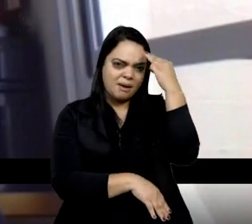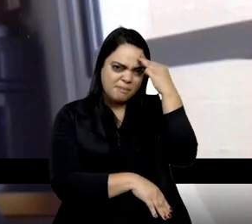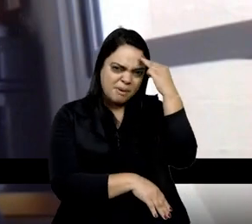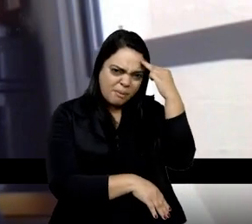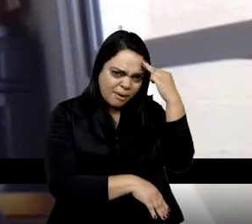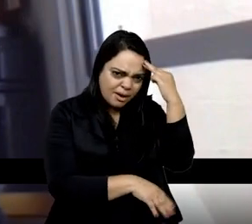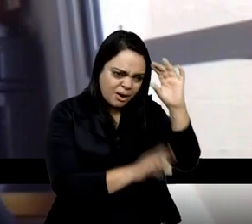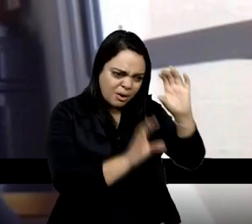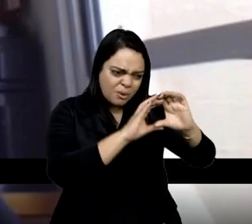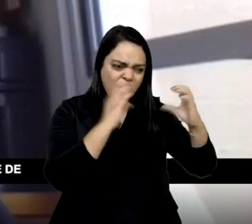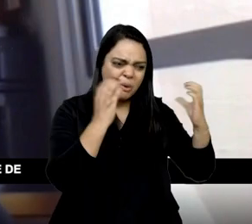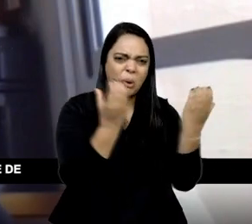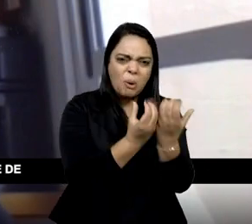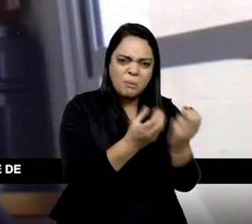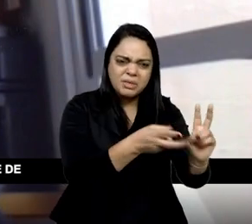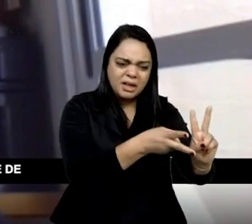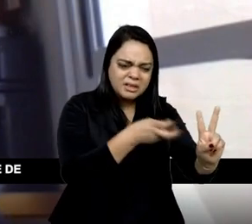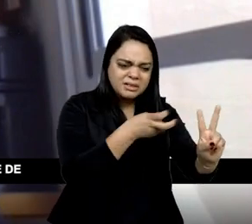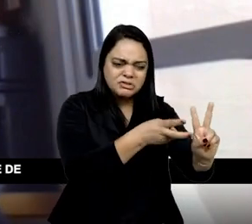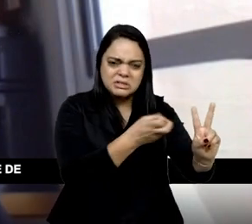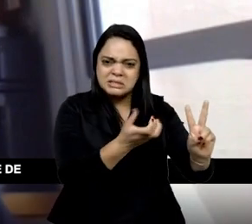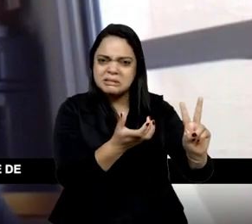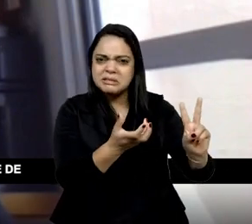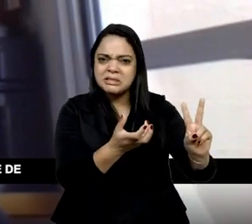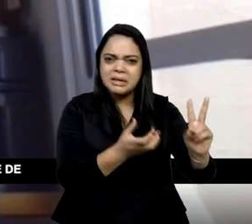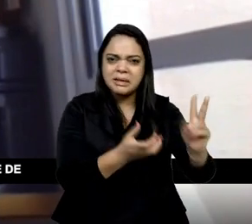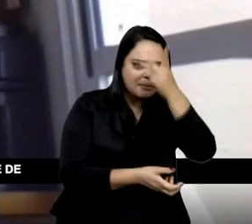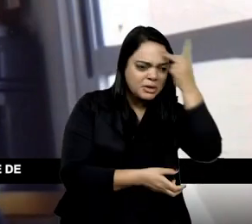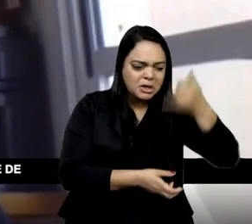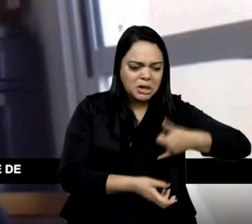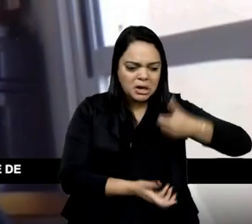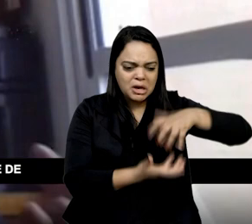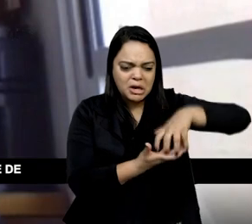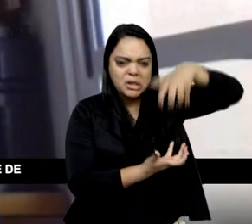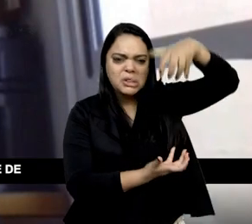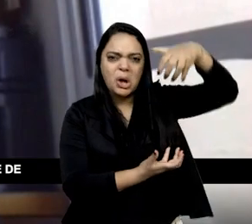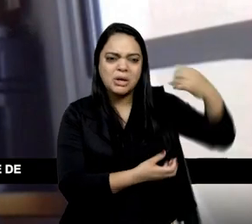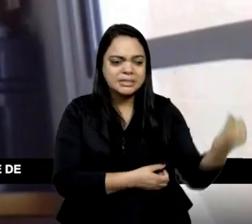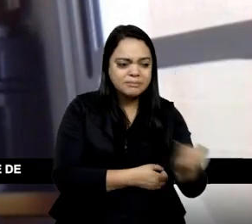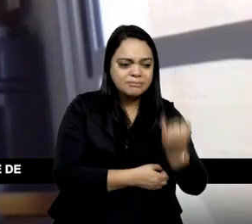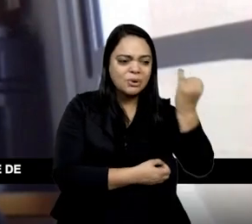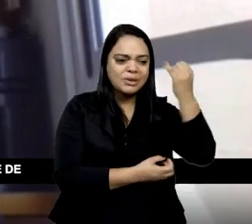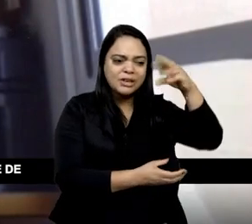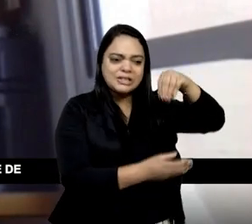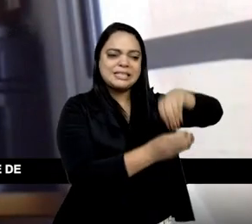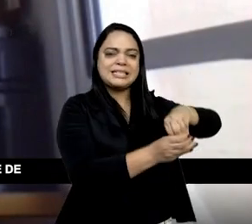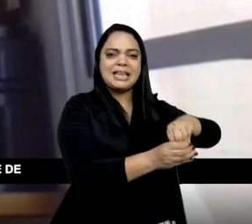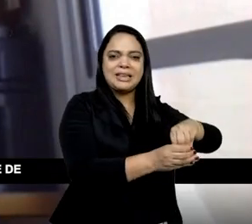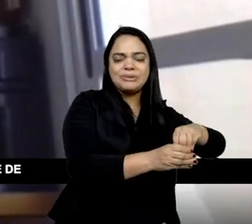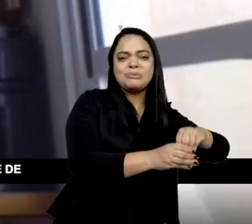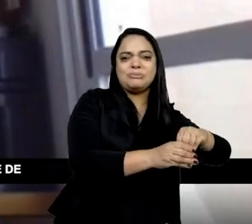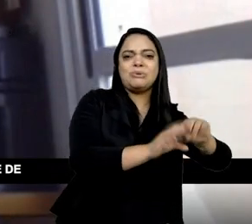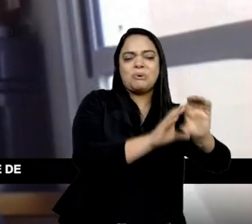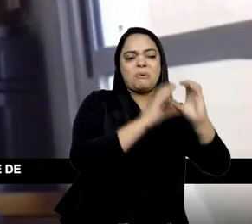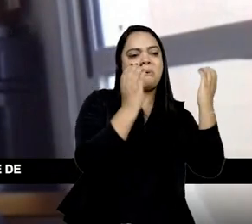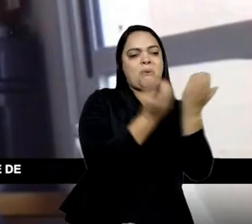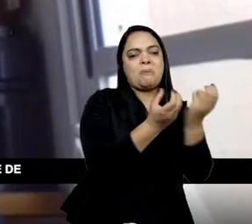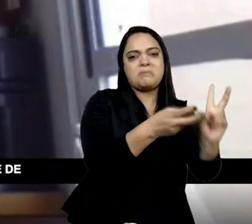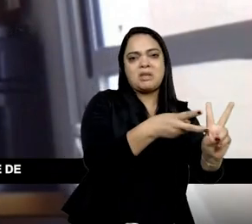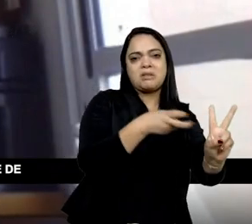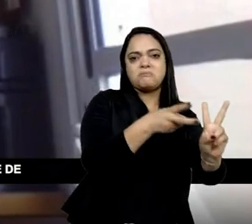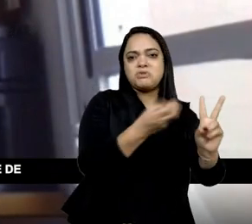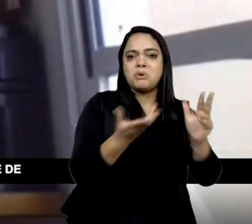idosas acabaram morrendo, pessoas importantes, né? Dentro da comunidade de preservação das suas memórias acabaram